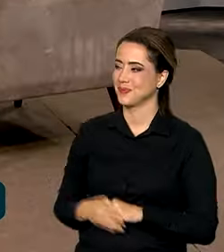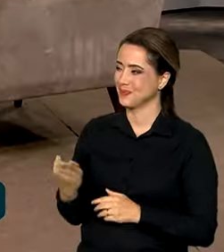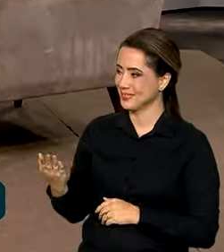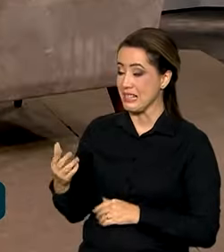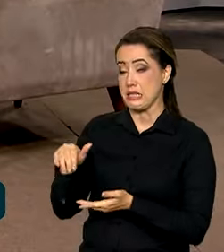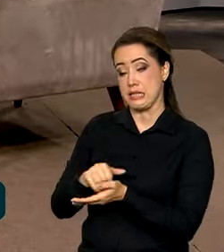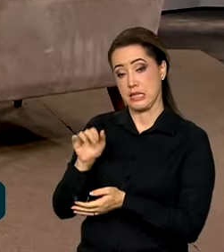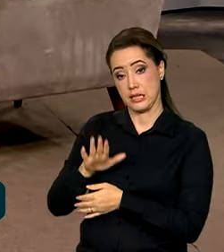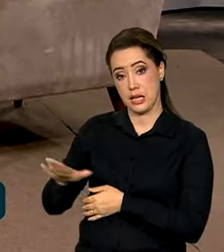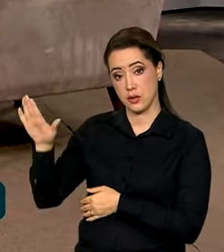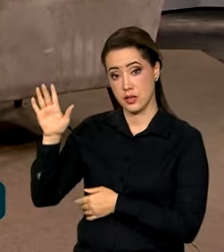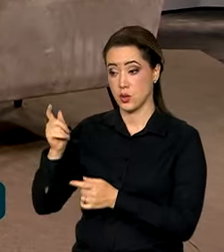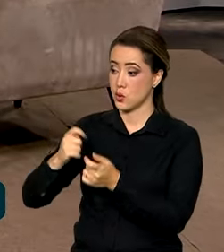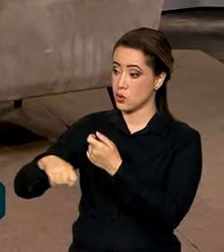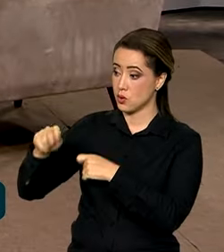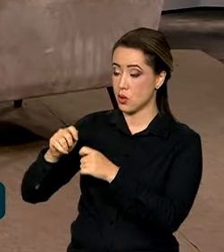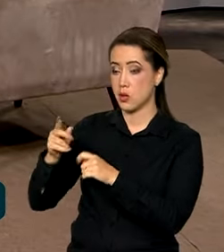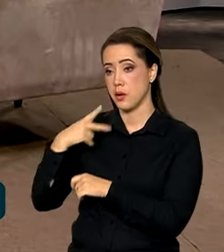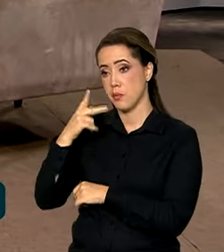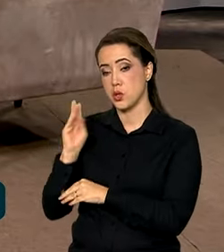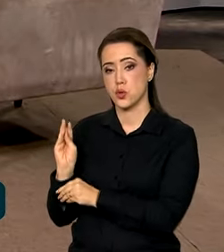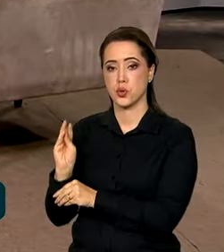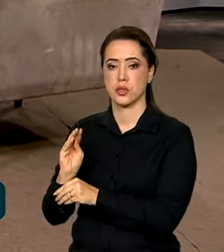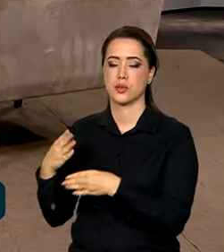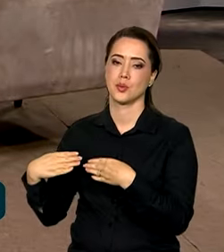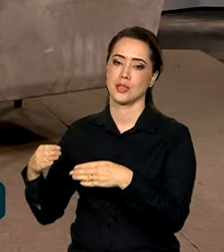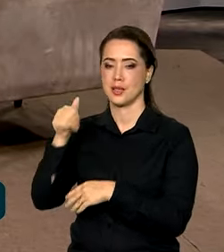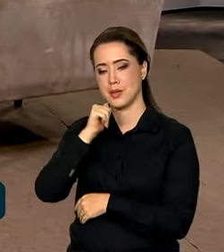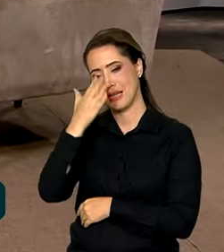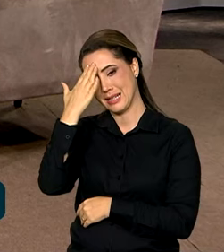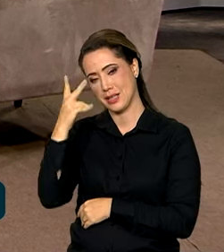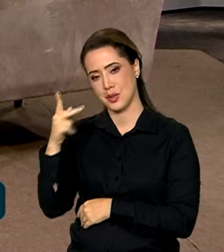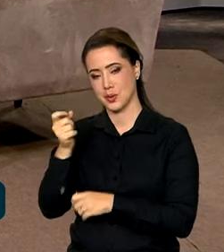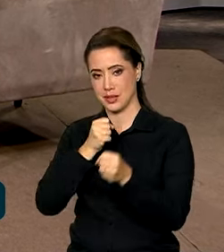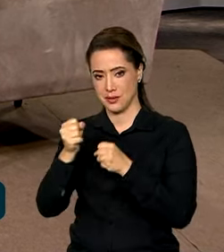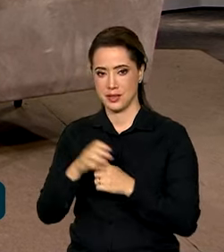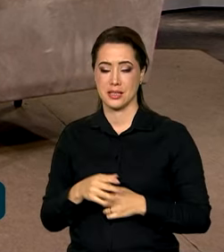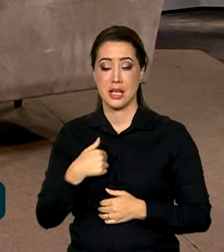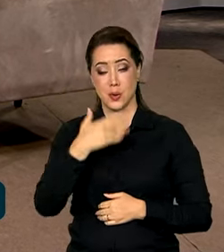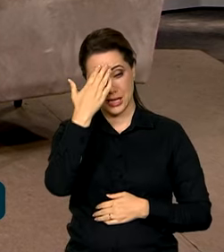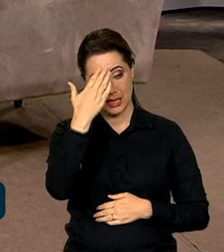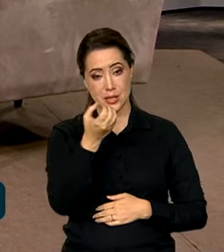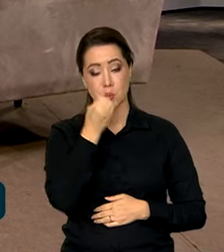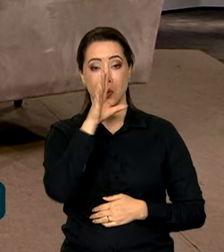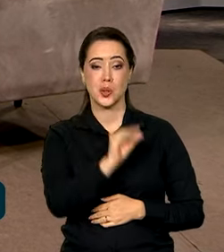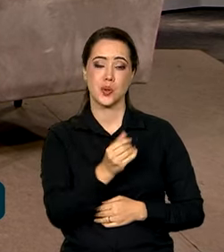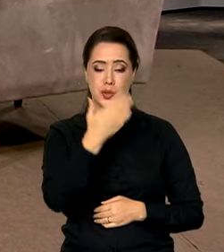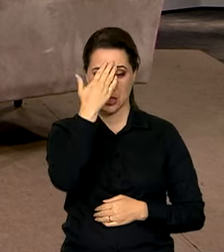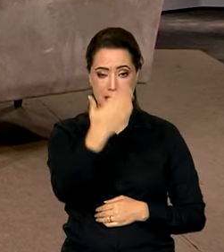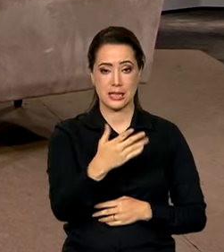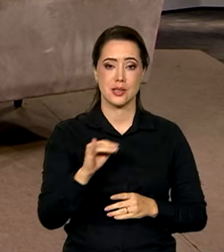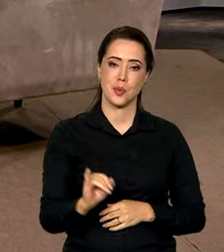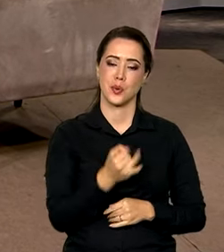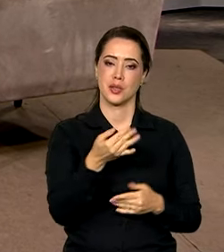secretária nacional de Autonomia Econômica e Política de Cuidados do Ministério da Mulher, muito obrigado pela sua entrevista. Obrigada, boa noite, agradeço